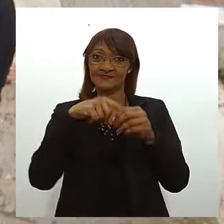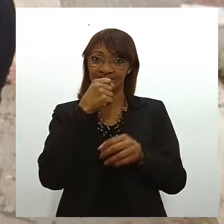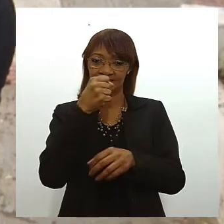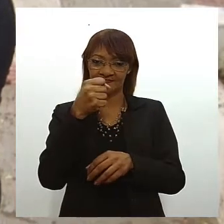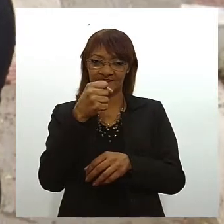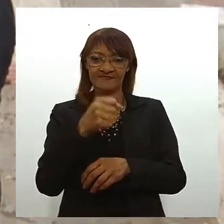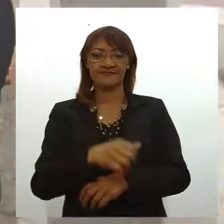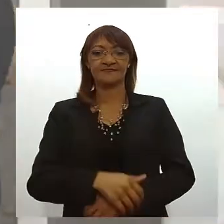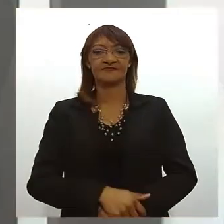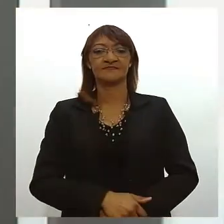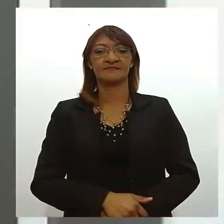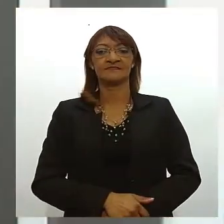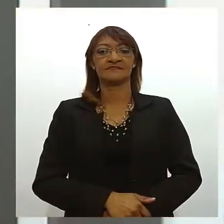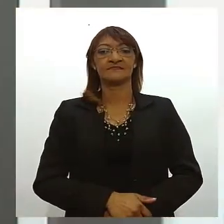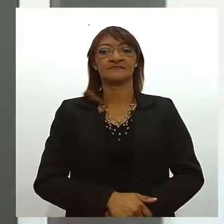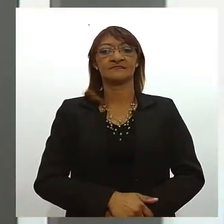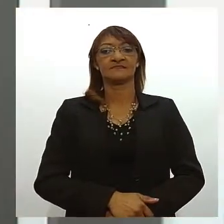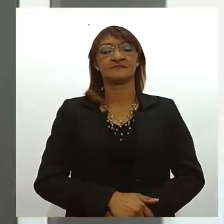estúdios.